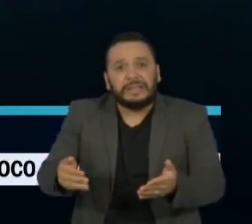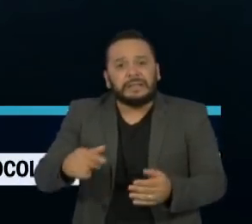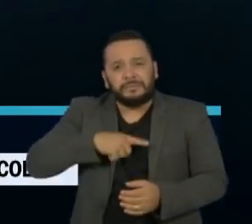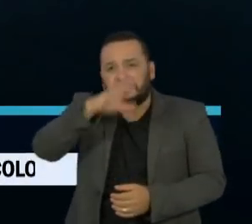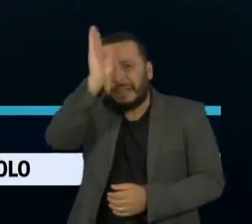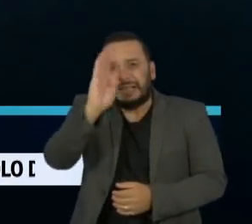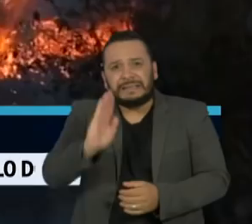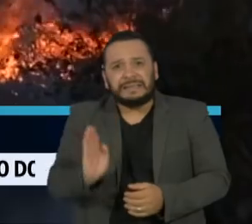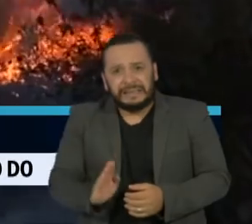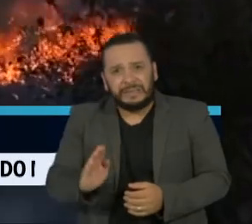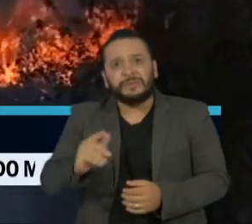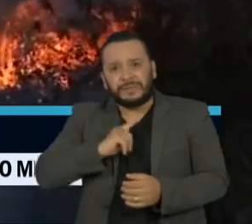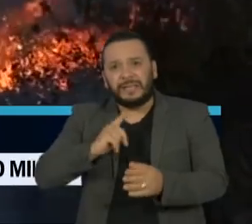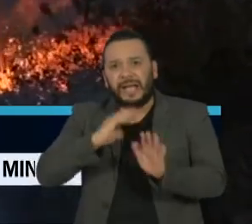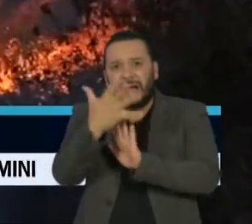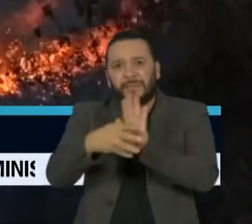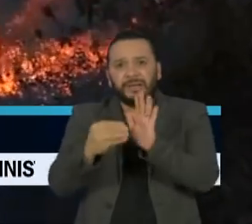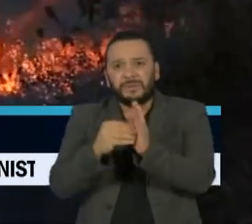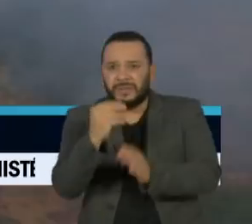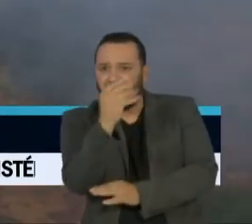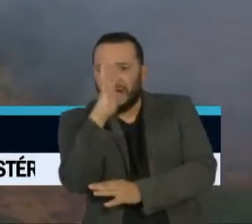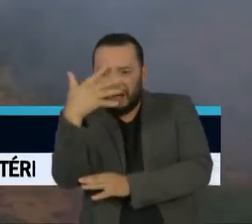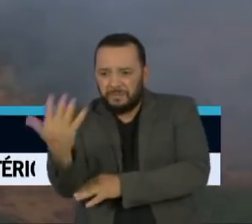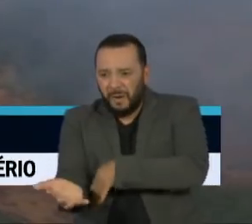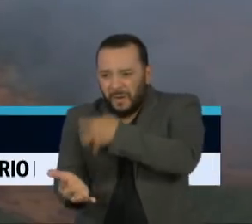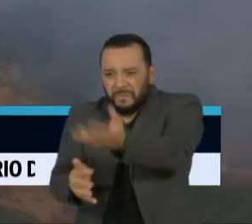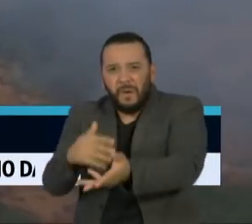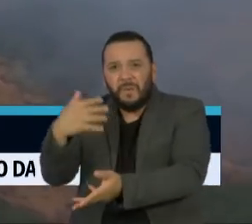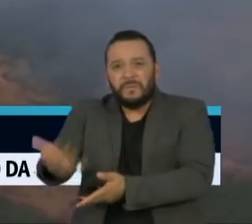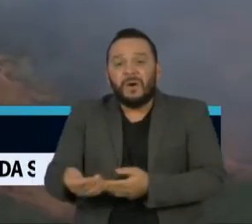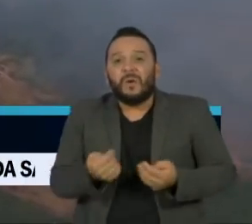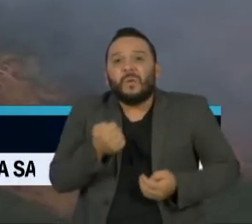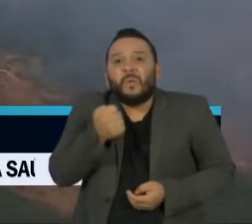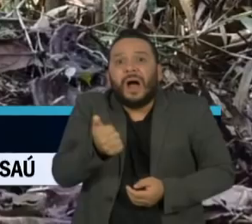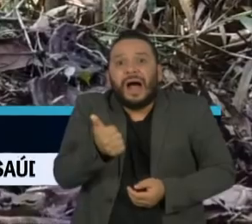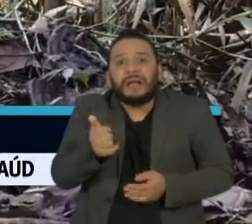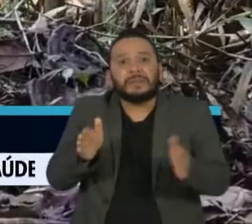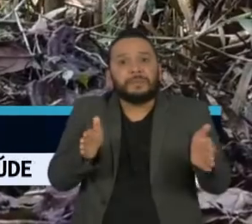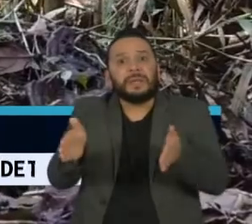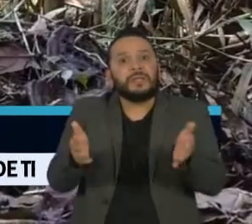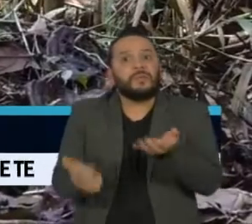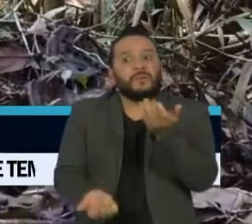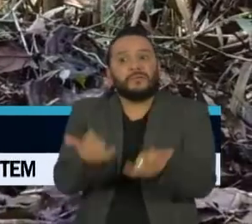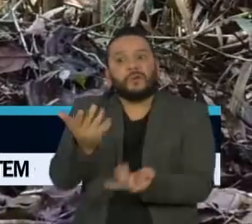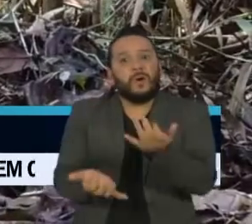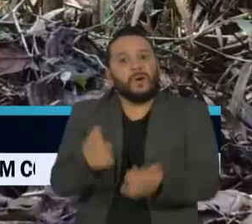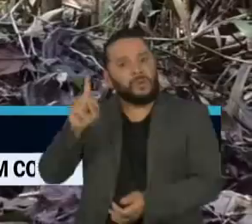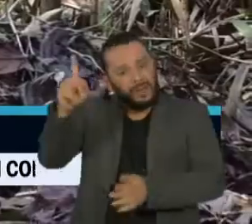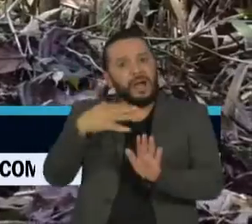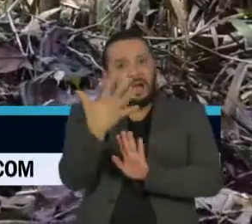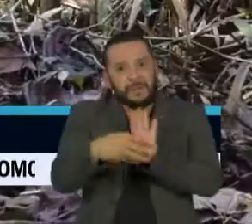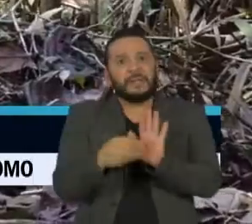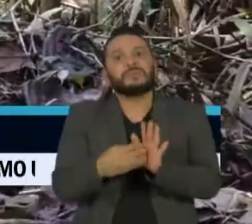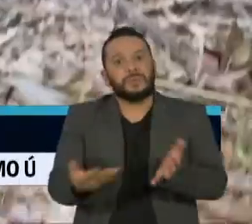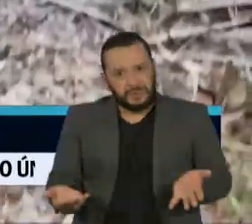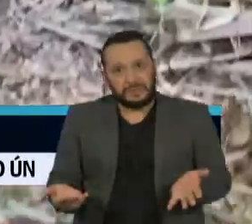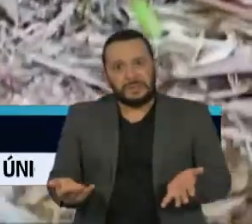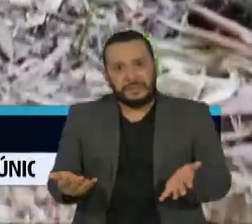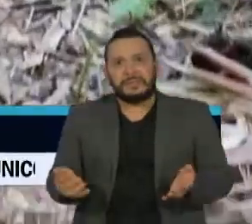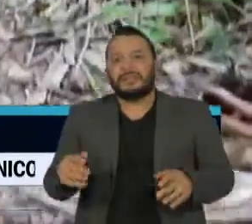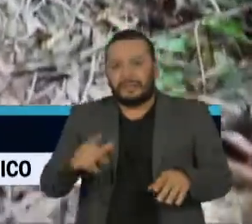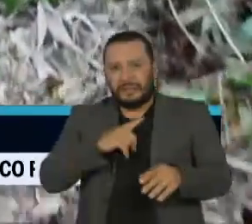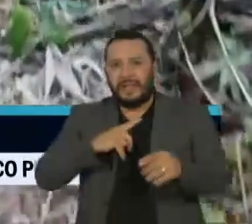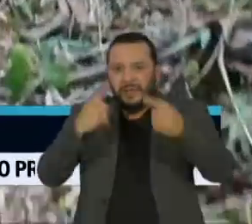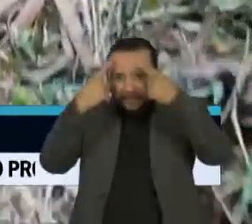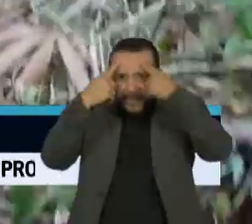subindo na Amazônia, na véspera da temporada de fogo na Amazônia e num momento em que está aumentando a violência